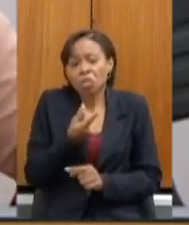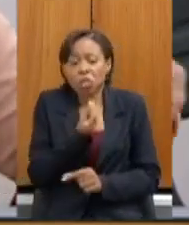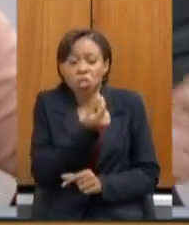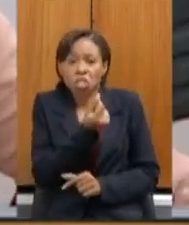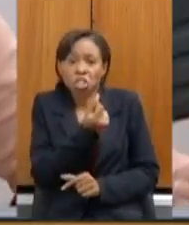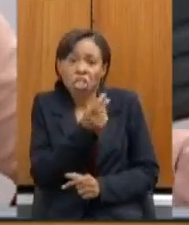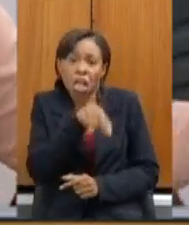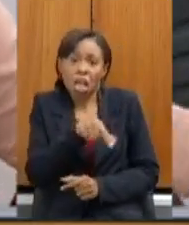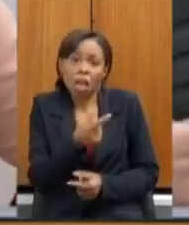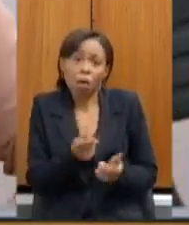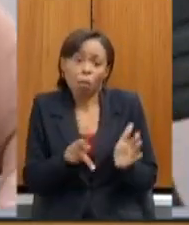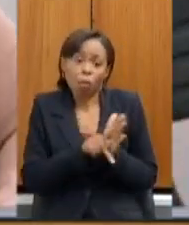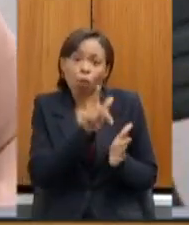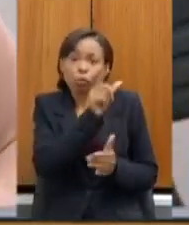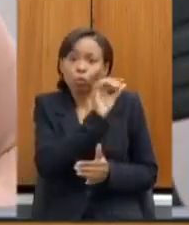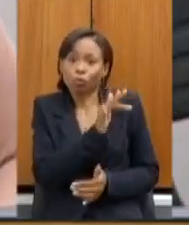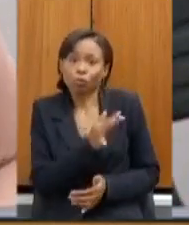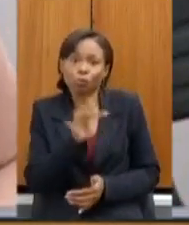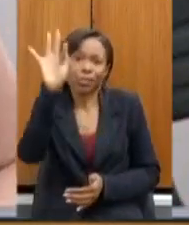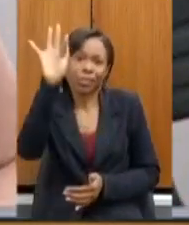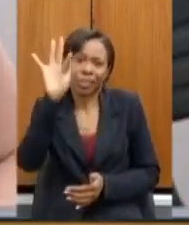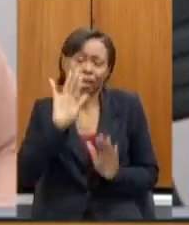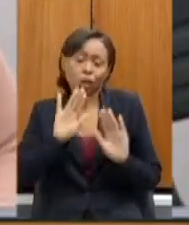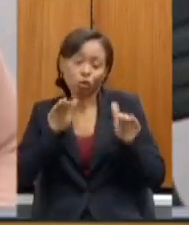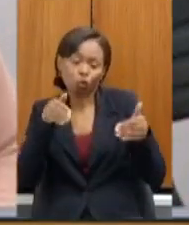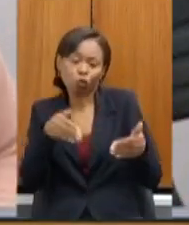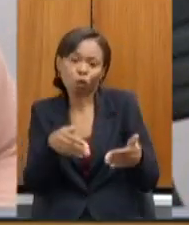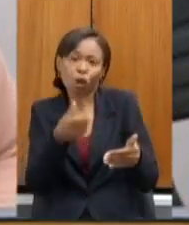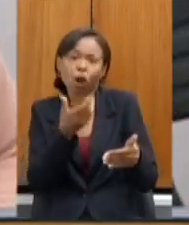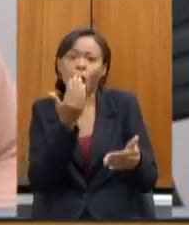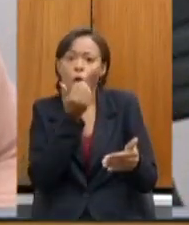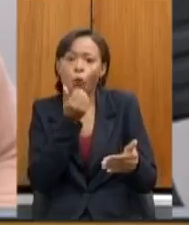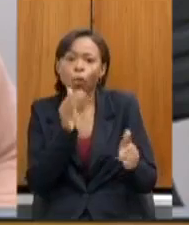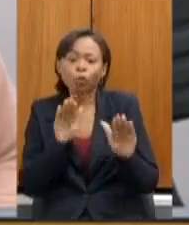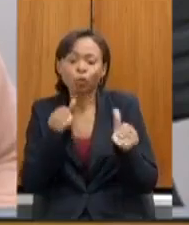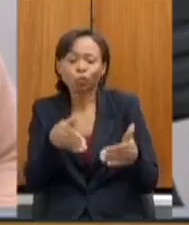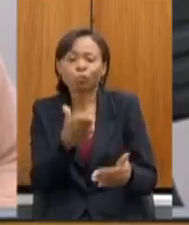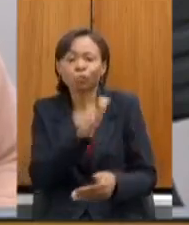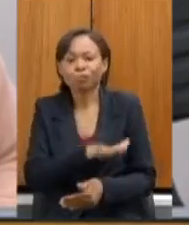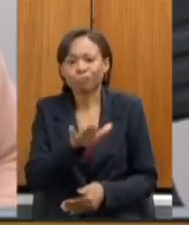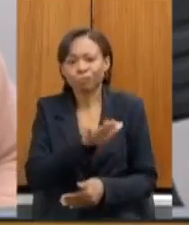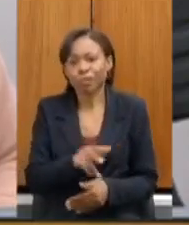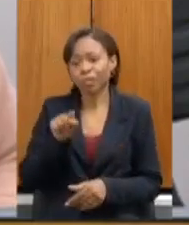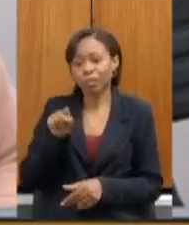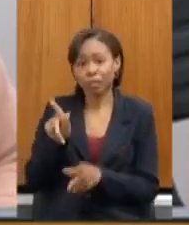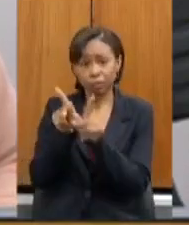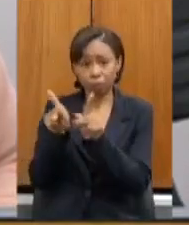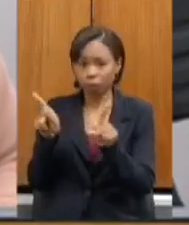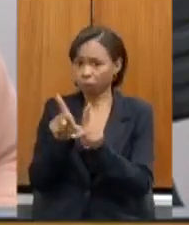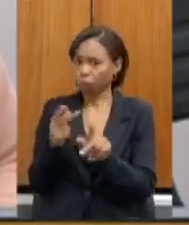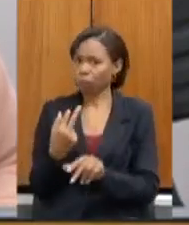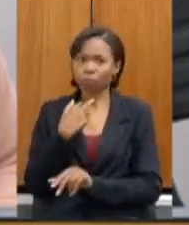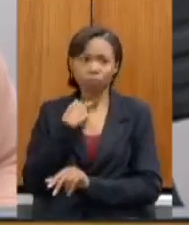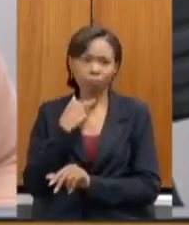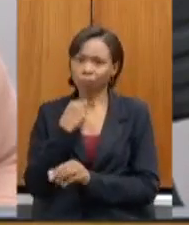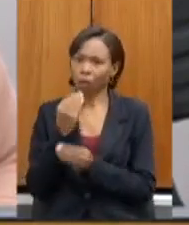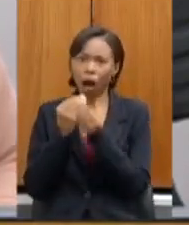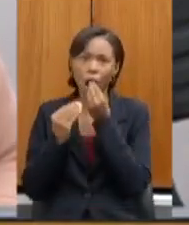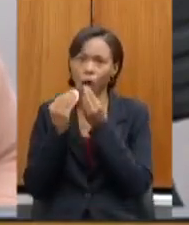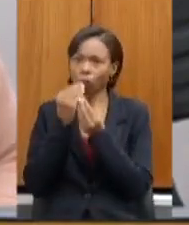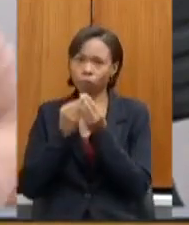era exclusivo para a alimentação das crianças e os professores não podiam comer 2012